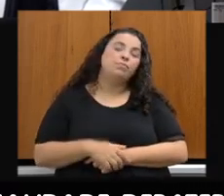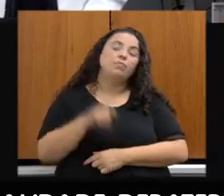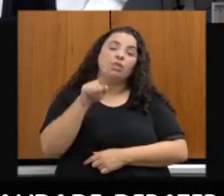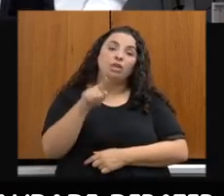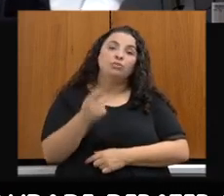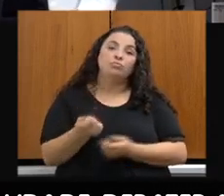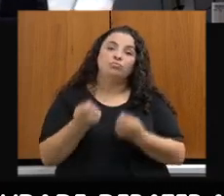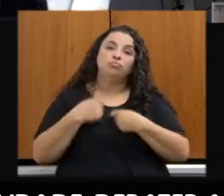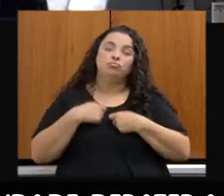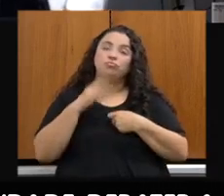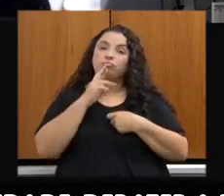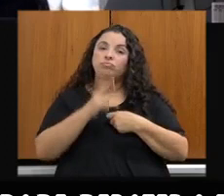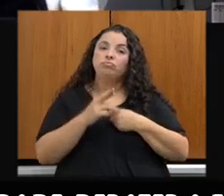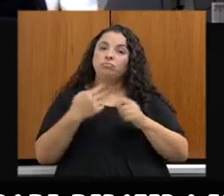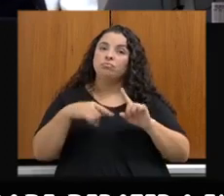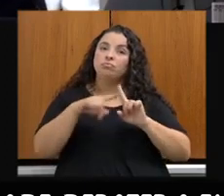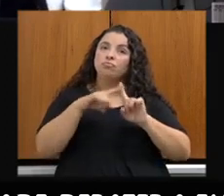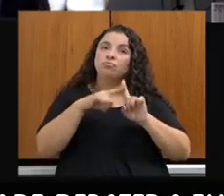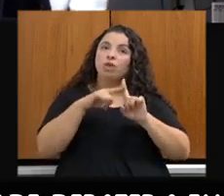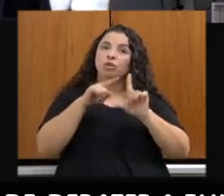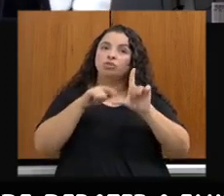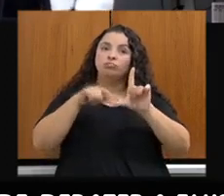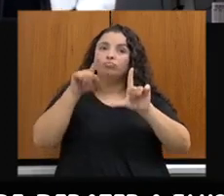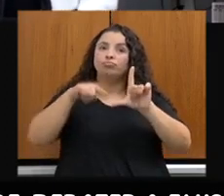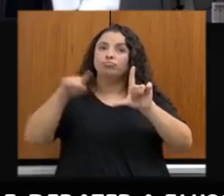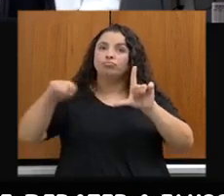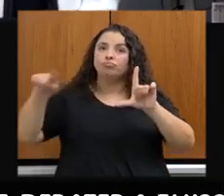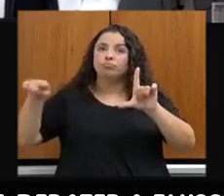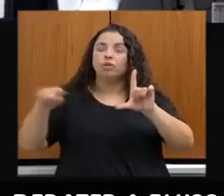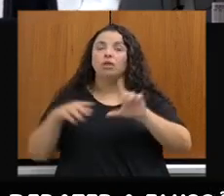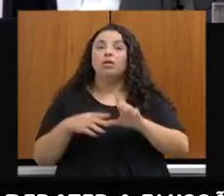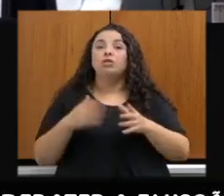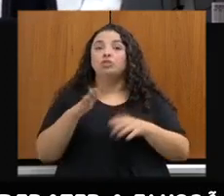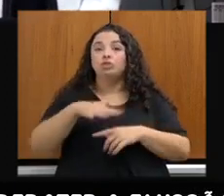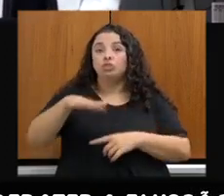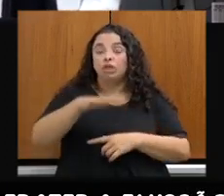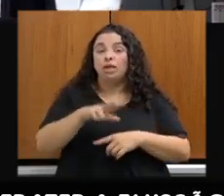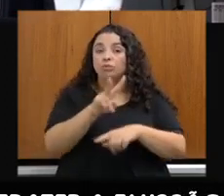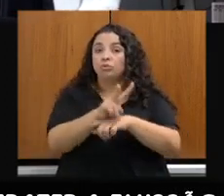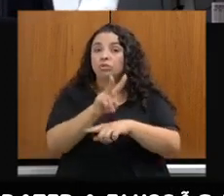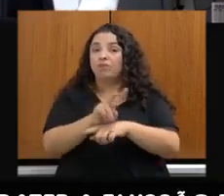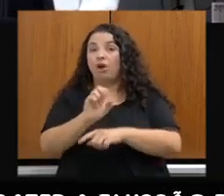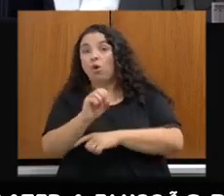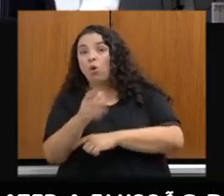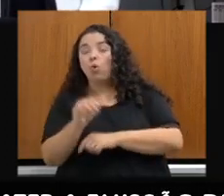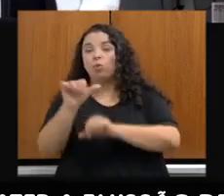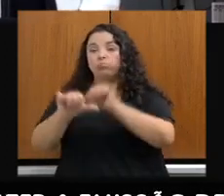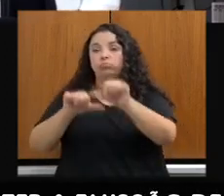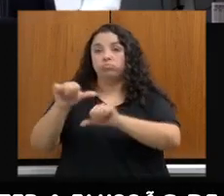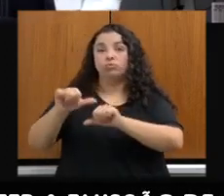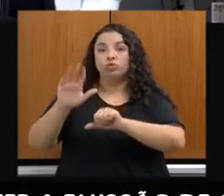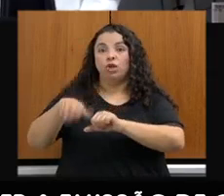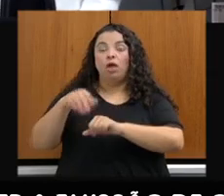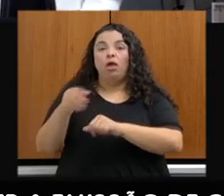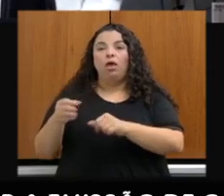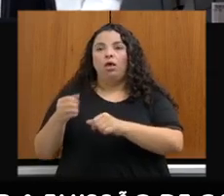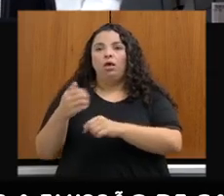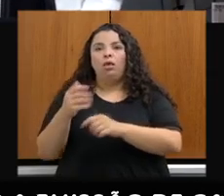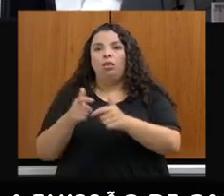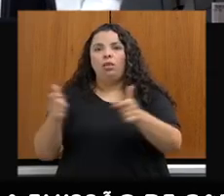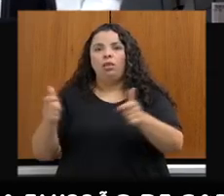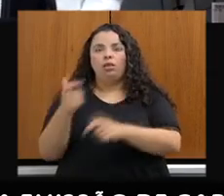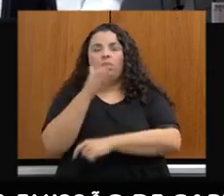muito expressivos de áreas conservadas ou restauradas no Estado de Minas Gerais. Se nós observarmos o histórico de 2020,